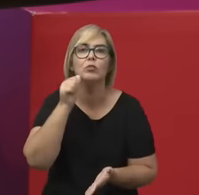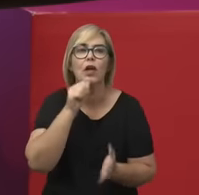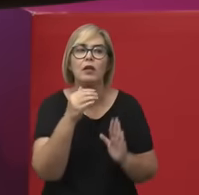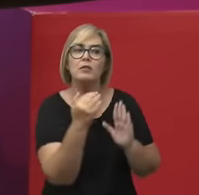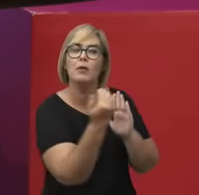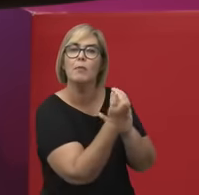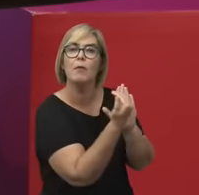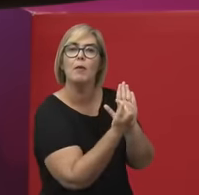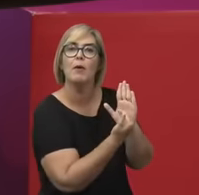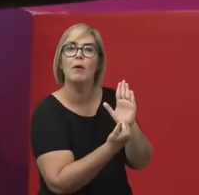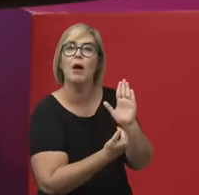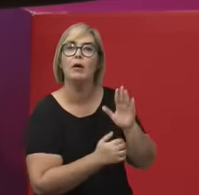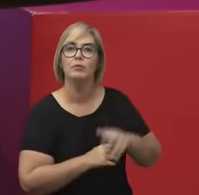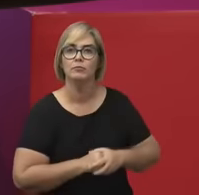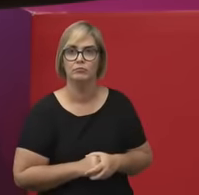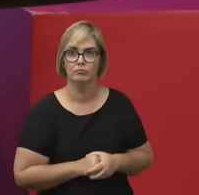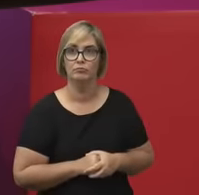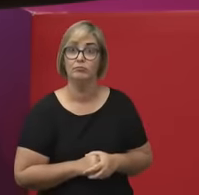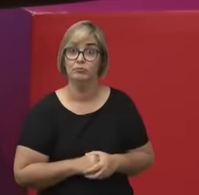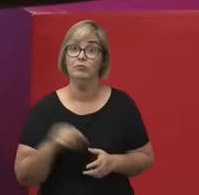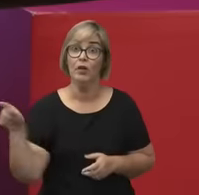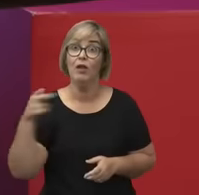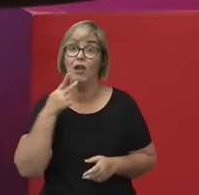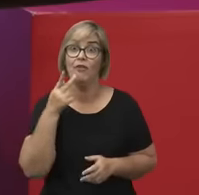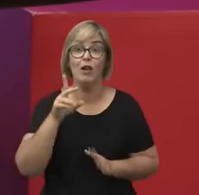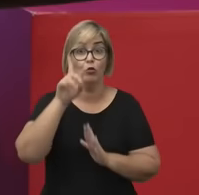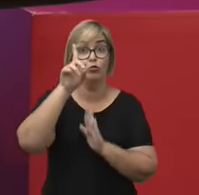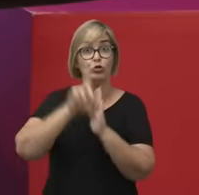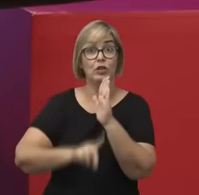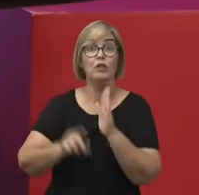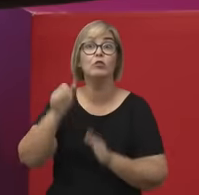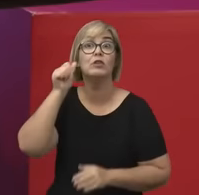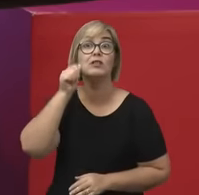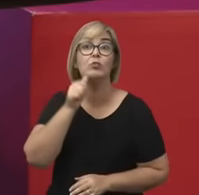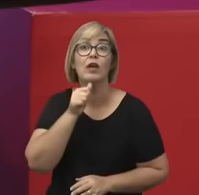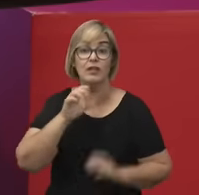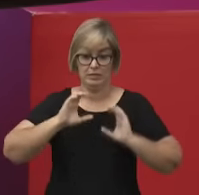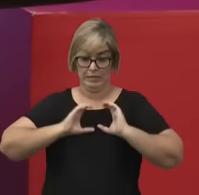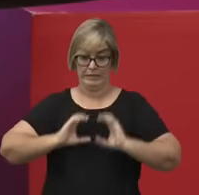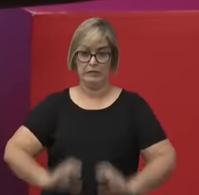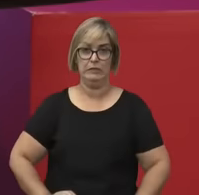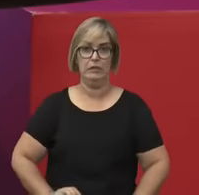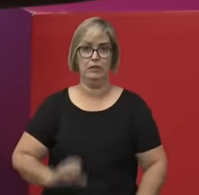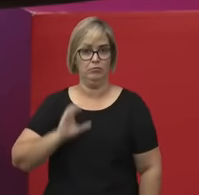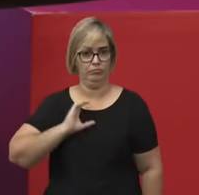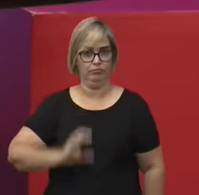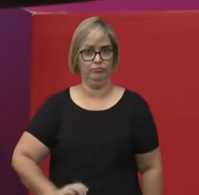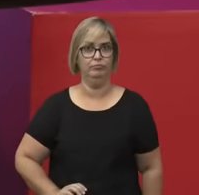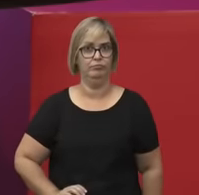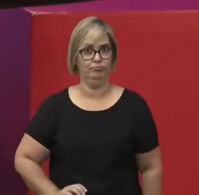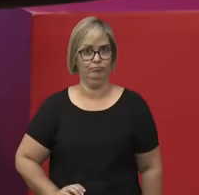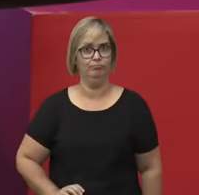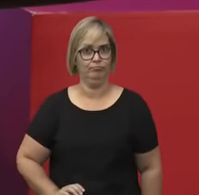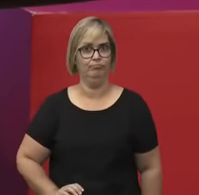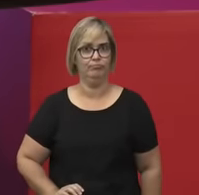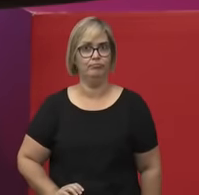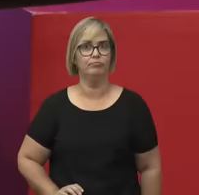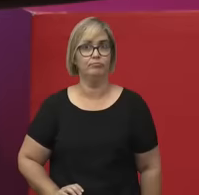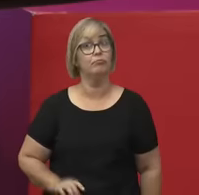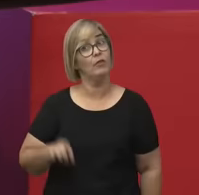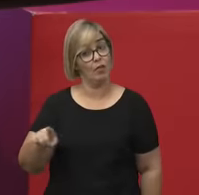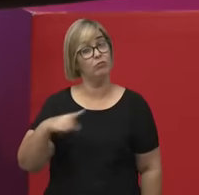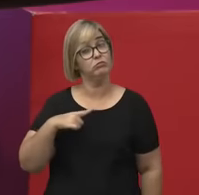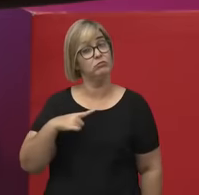Então, ela escreve direitos das mulheres e das cidadãs. Então, tem esse paralelo que é muito interessante.